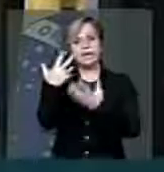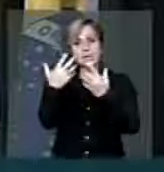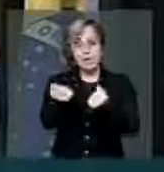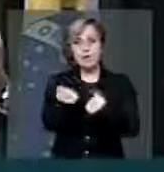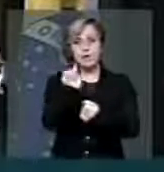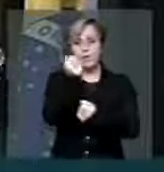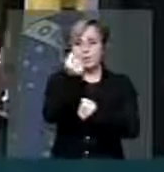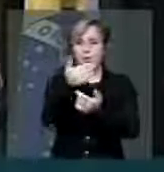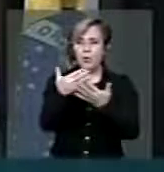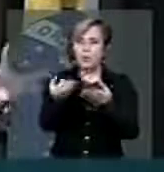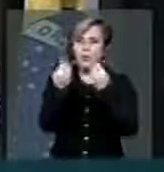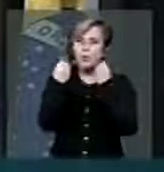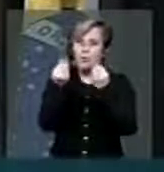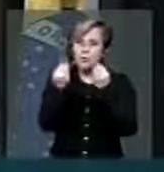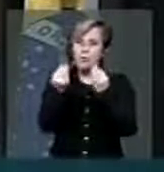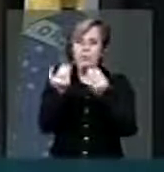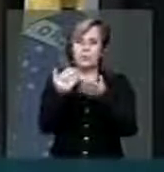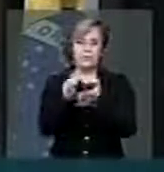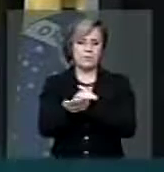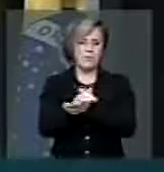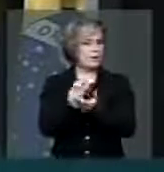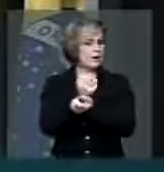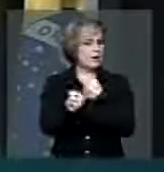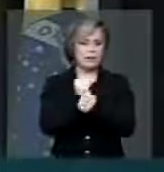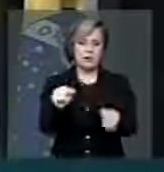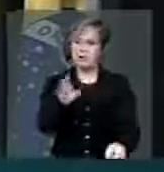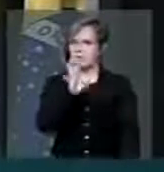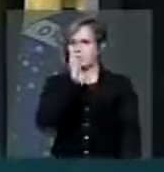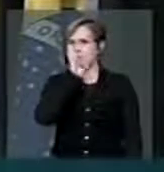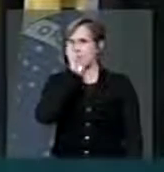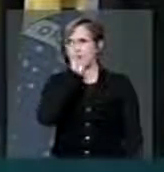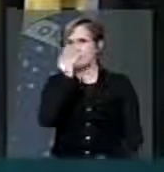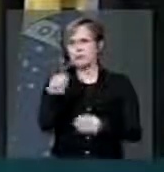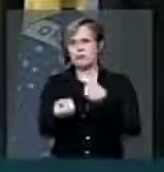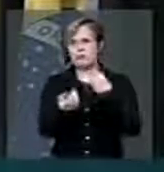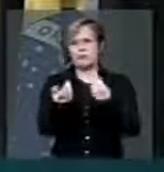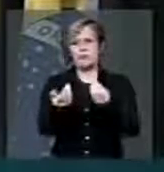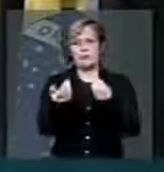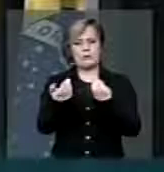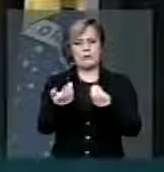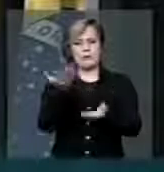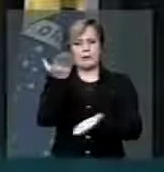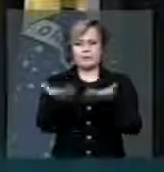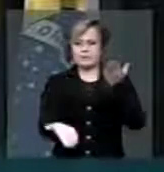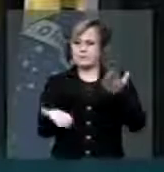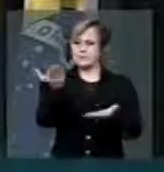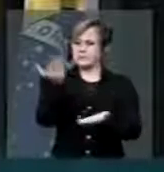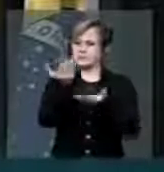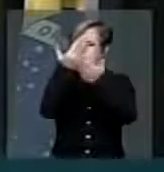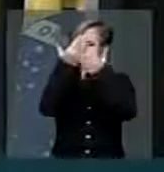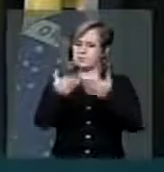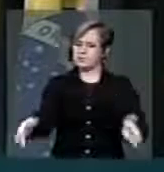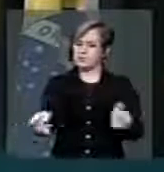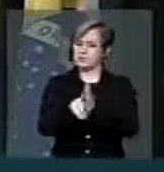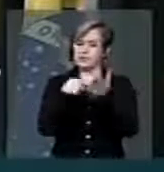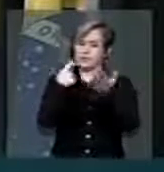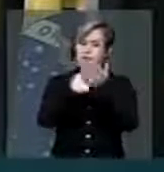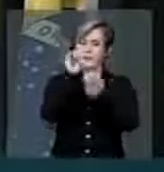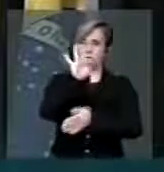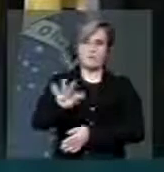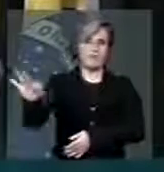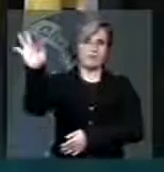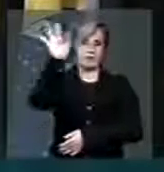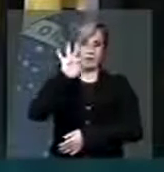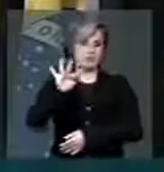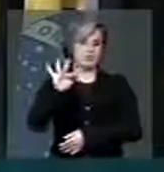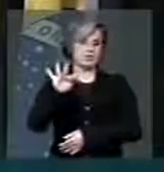Vejam a que nível chegou o desequilíbrio do nosso pacto federativo, que seria